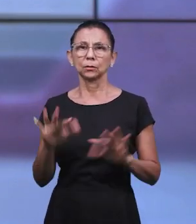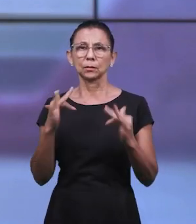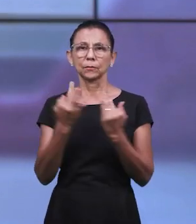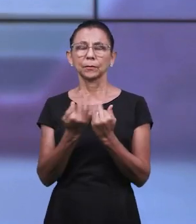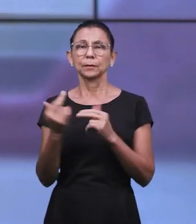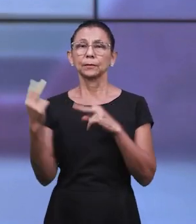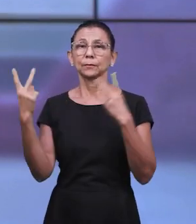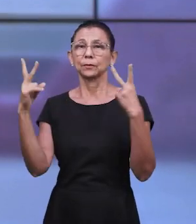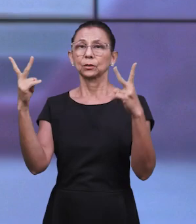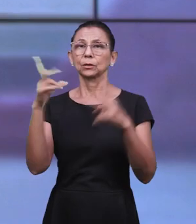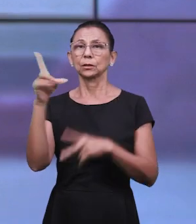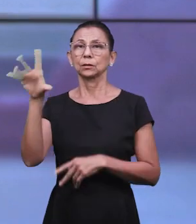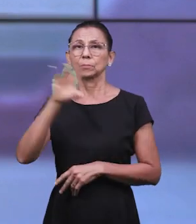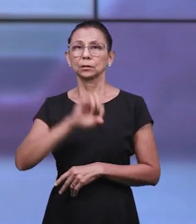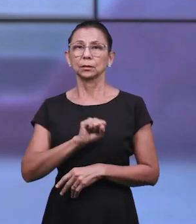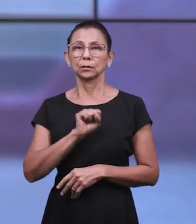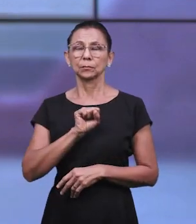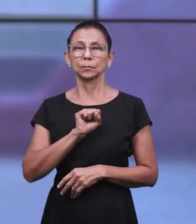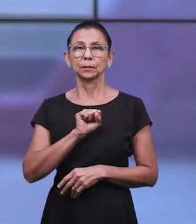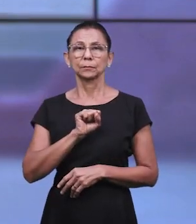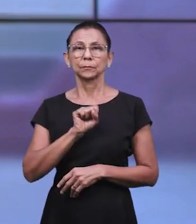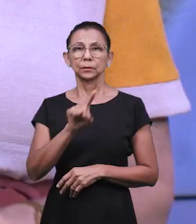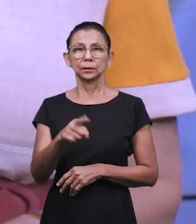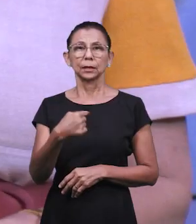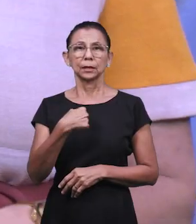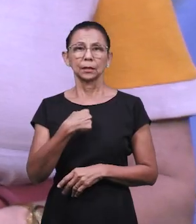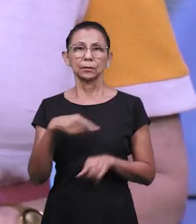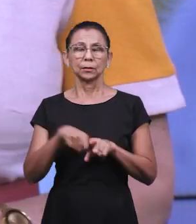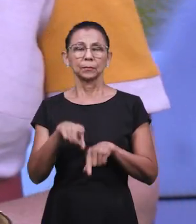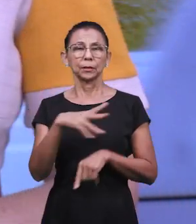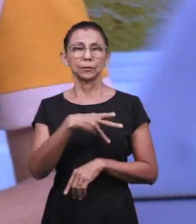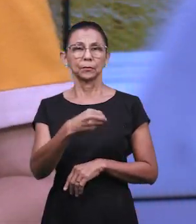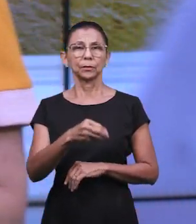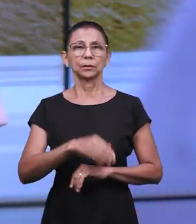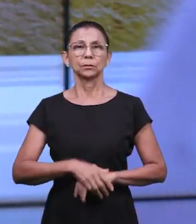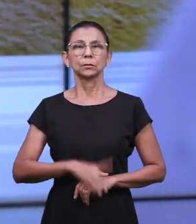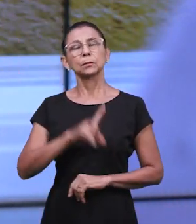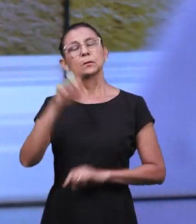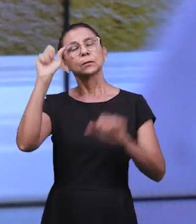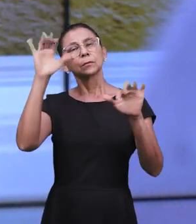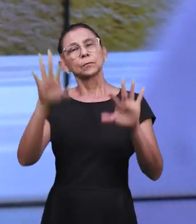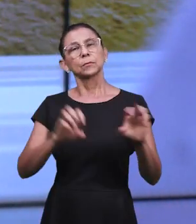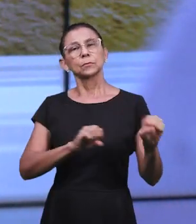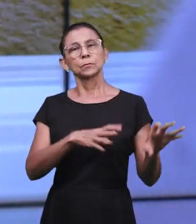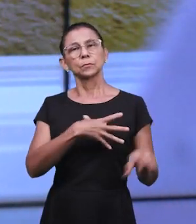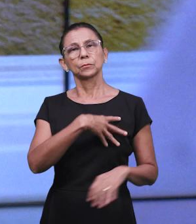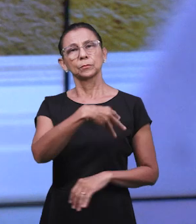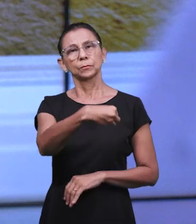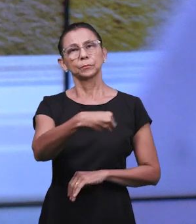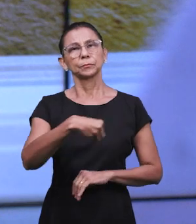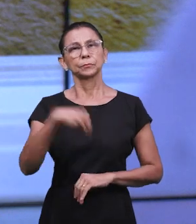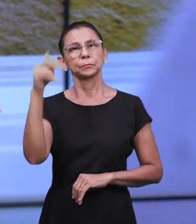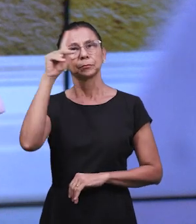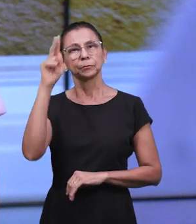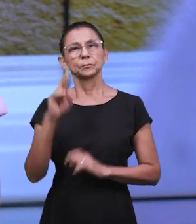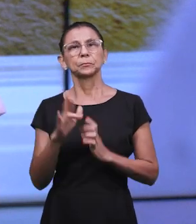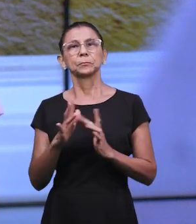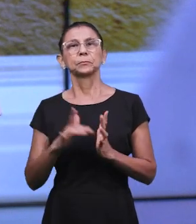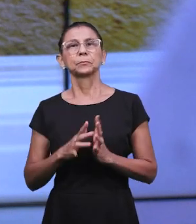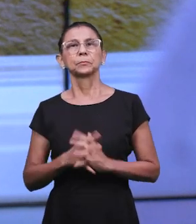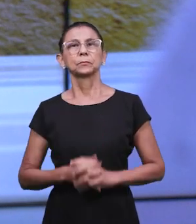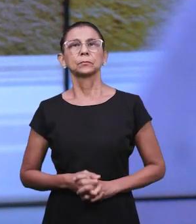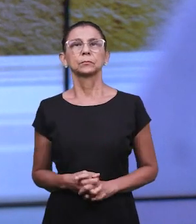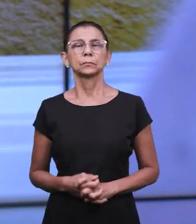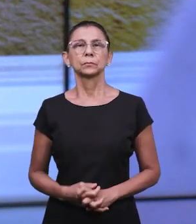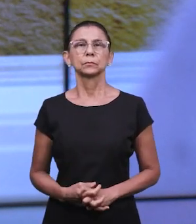nossa casa. Deus nos ama e ama os nossos filhos. Que o Senhor nos abençoe grandemente na educação dos nossos filhos. A